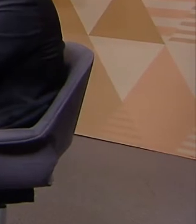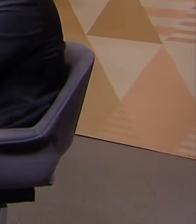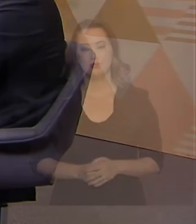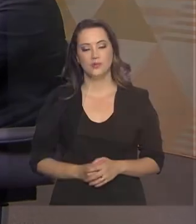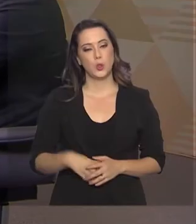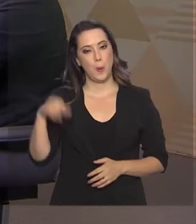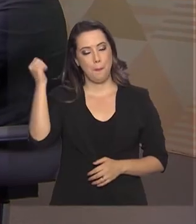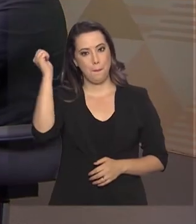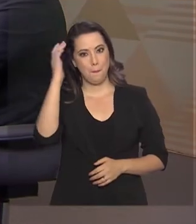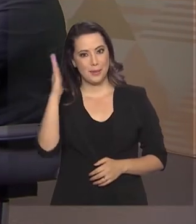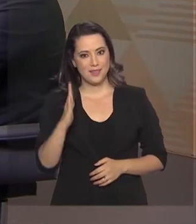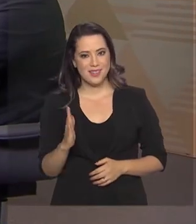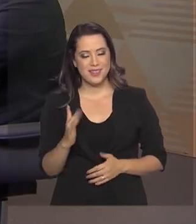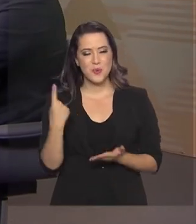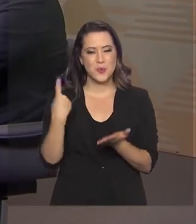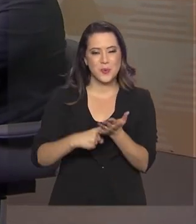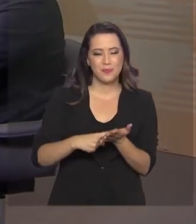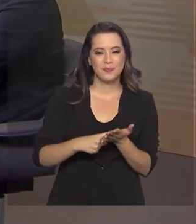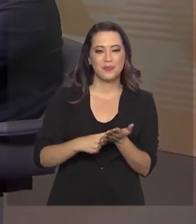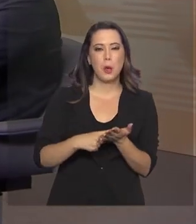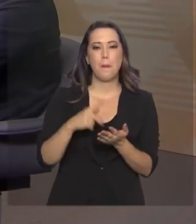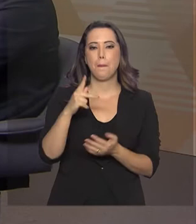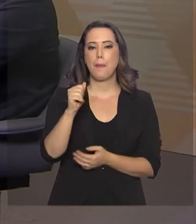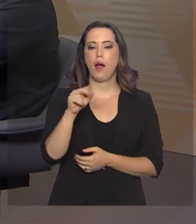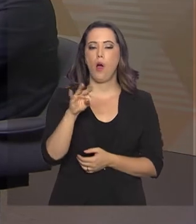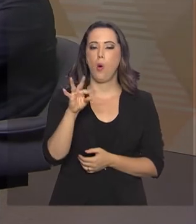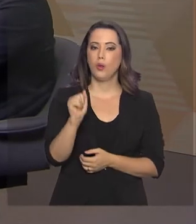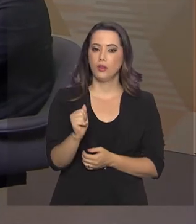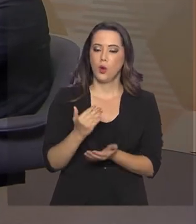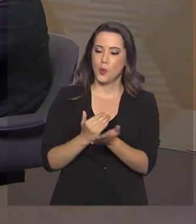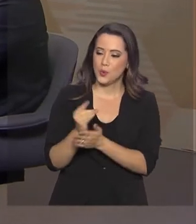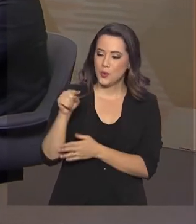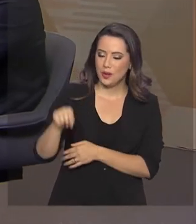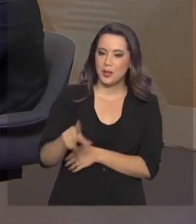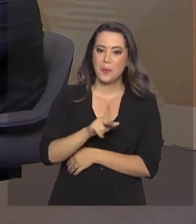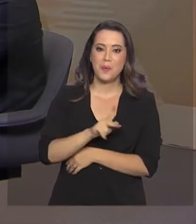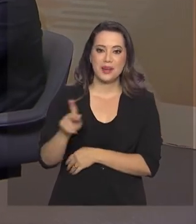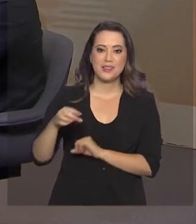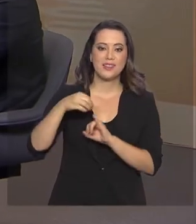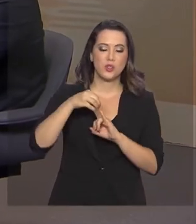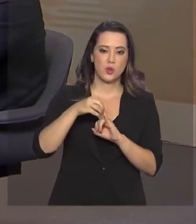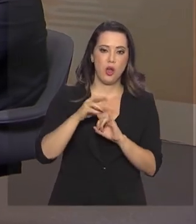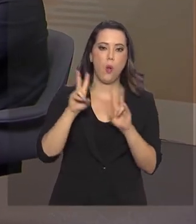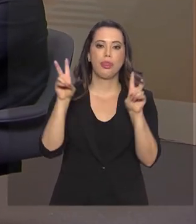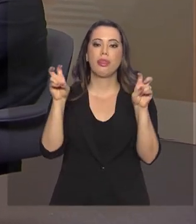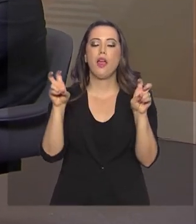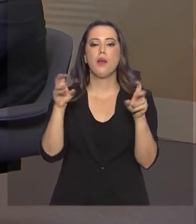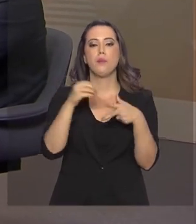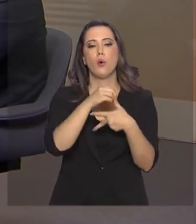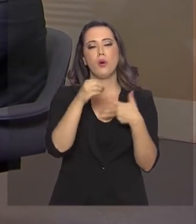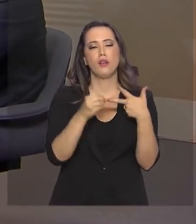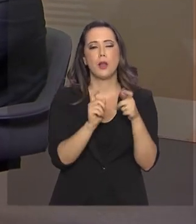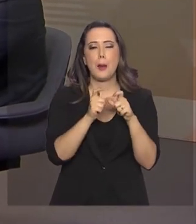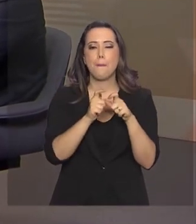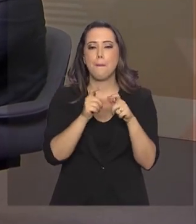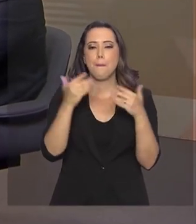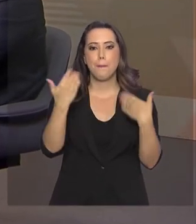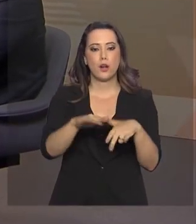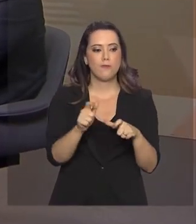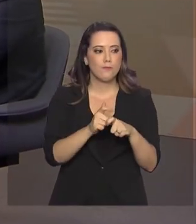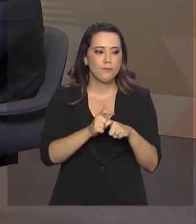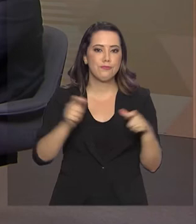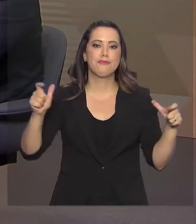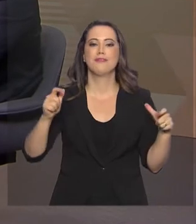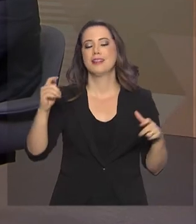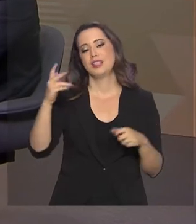Brasil em Pauta de volta, hoje com o presidente do INEP, Alexandre Lopes. Nosso tema é o Enem, maior prova do país, que será